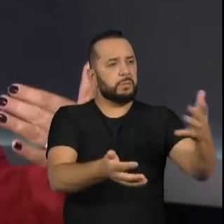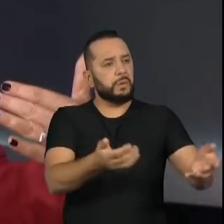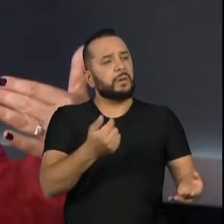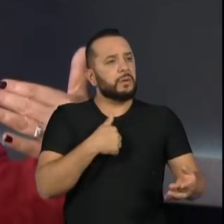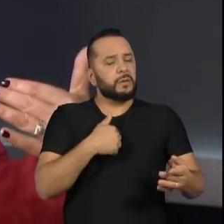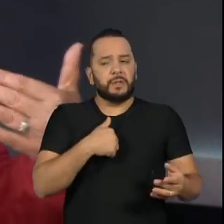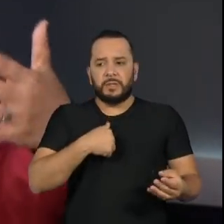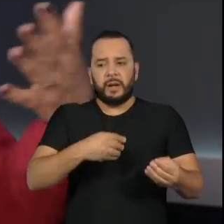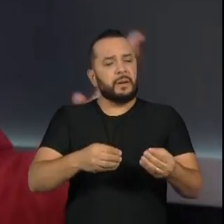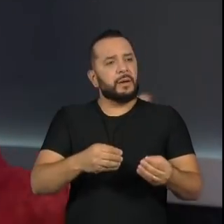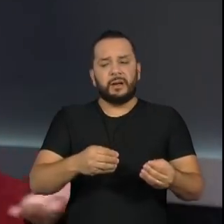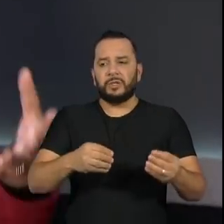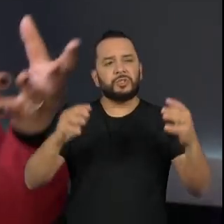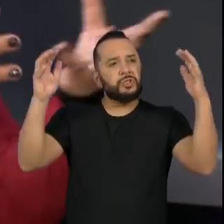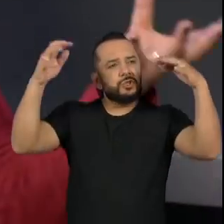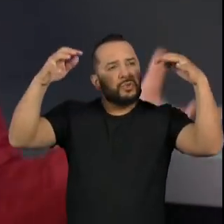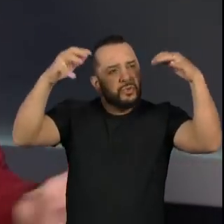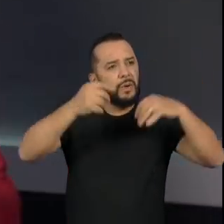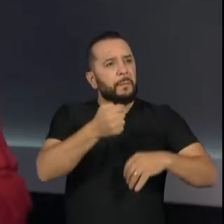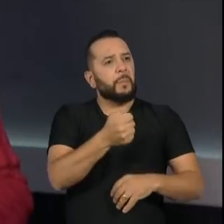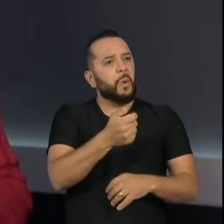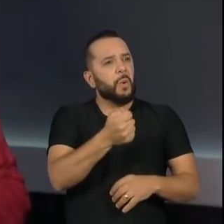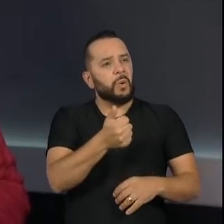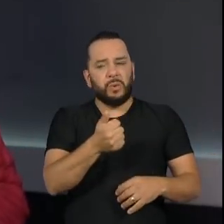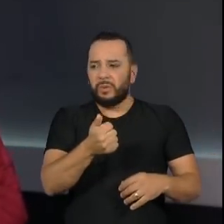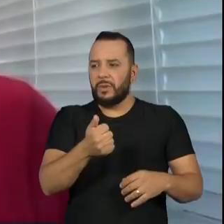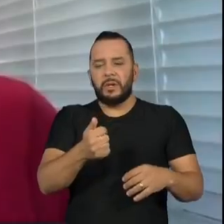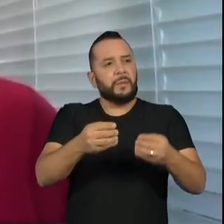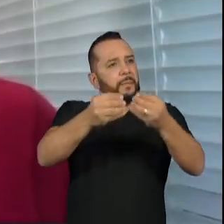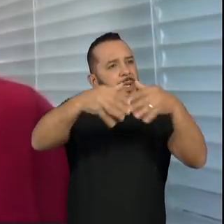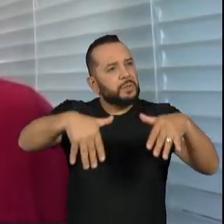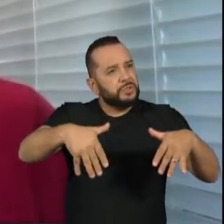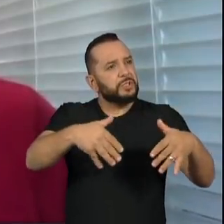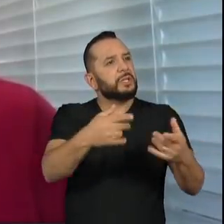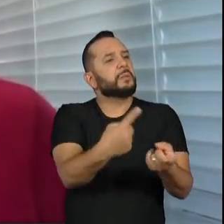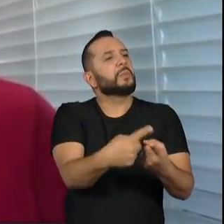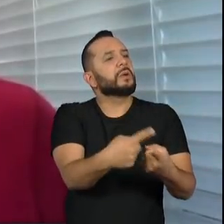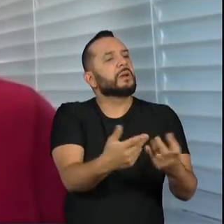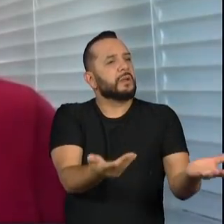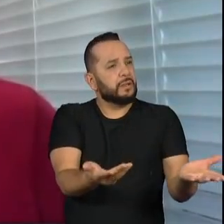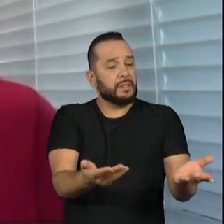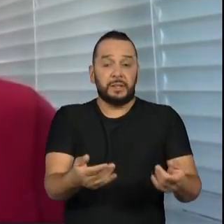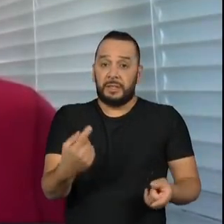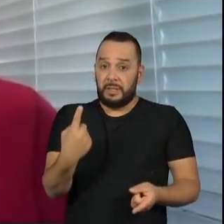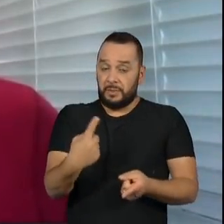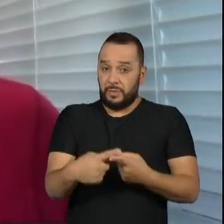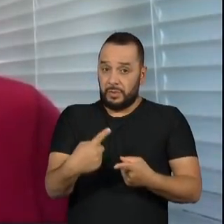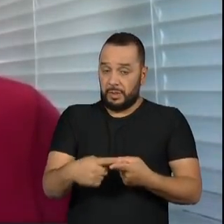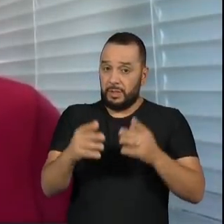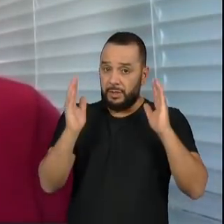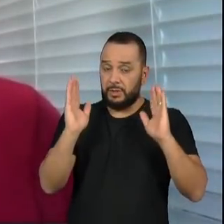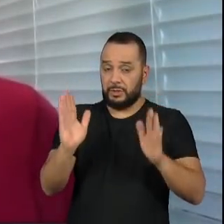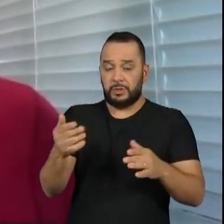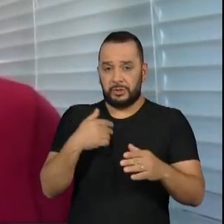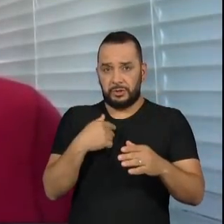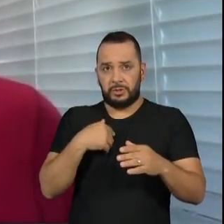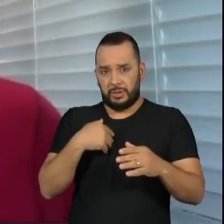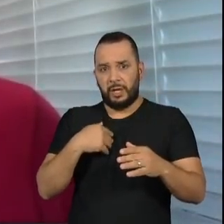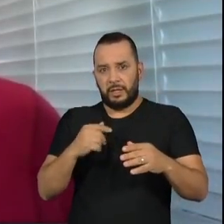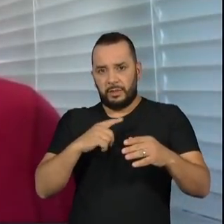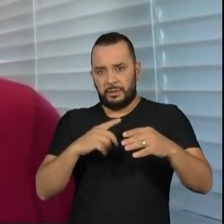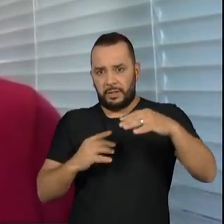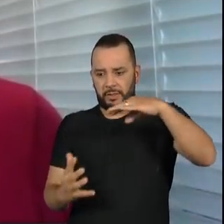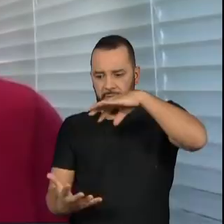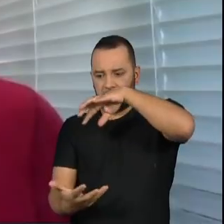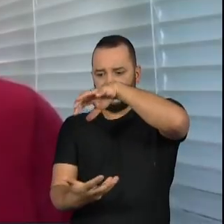ou no regime de águas aqui da região sudeste? A umidade do Atlântico Equatorial, ela é soprada pelos